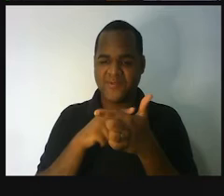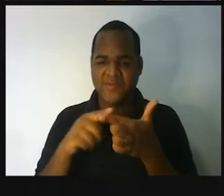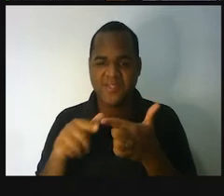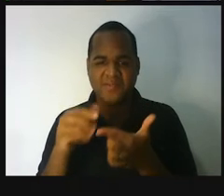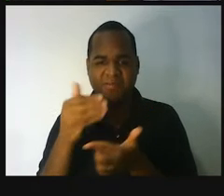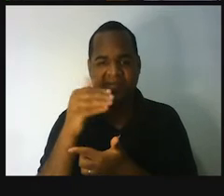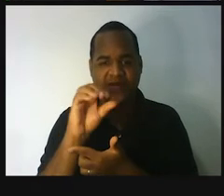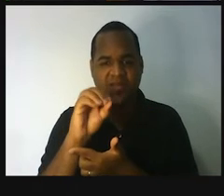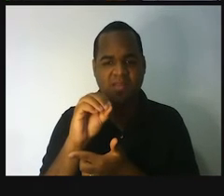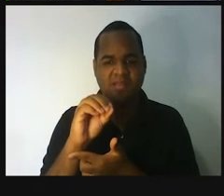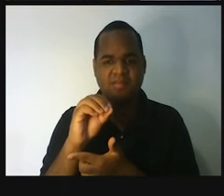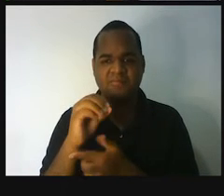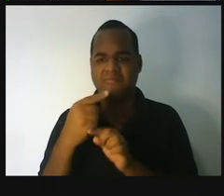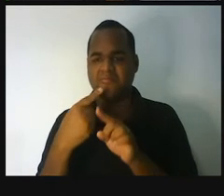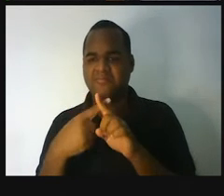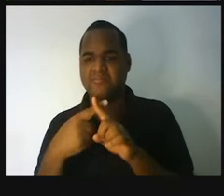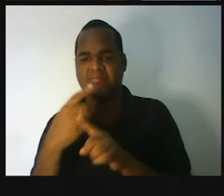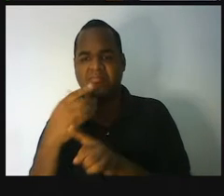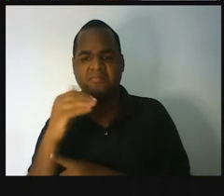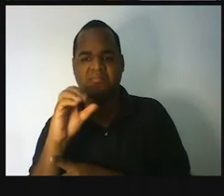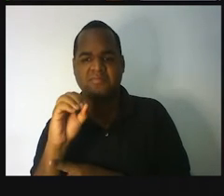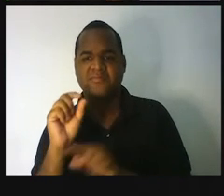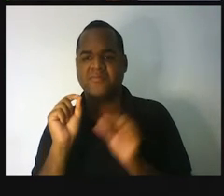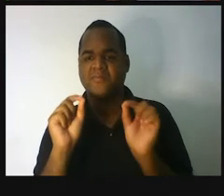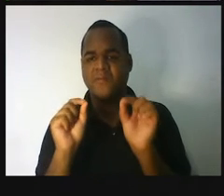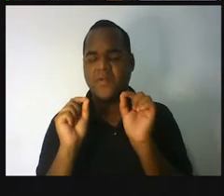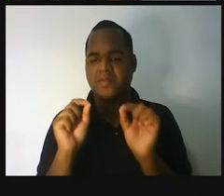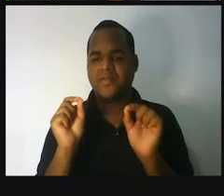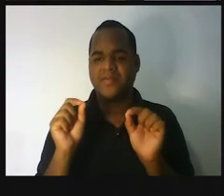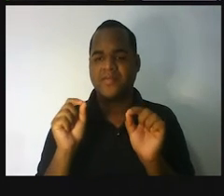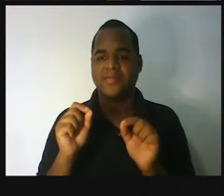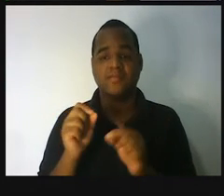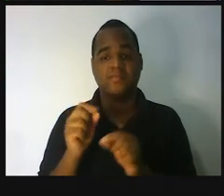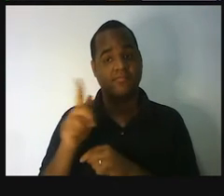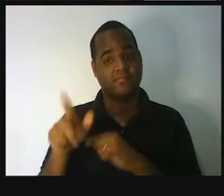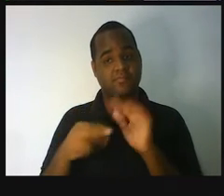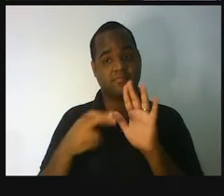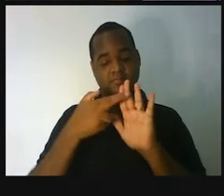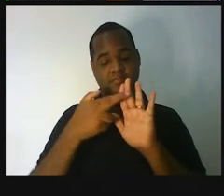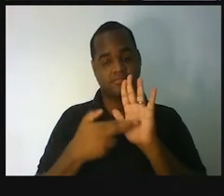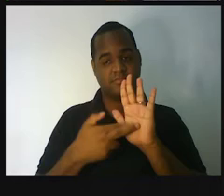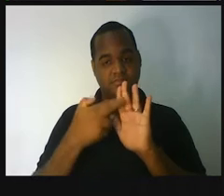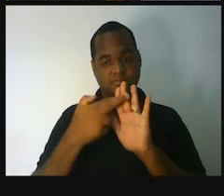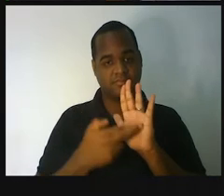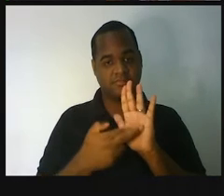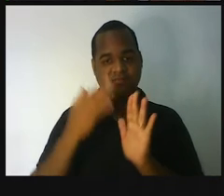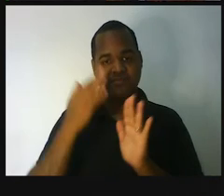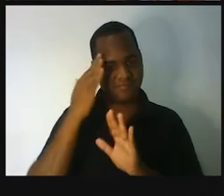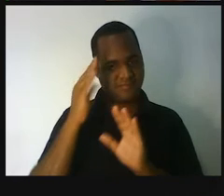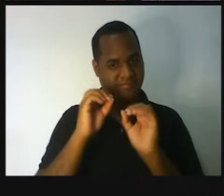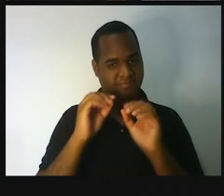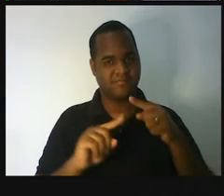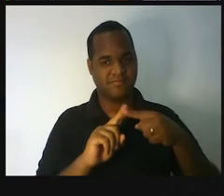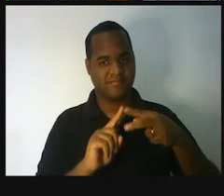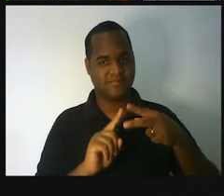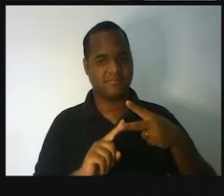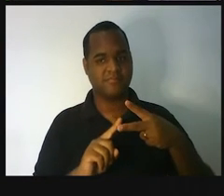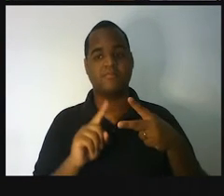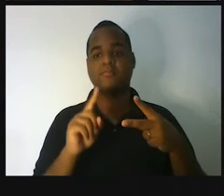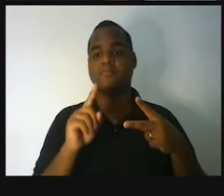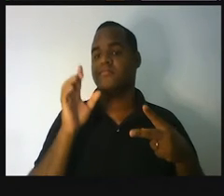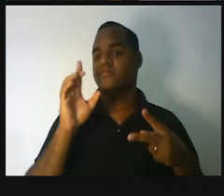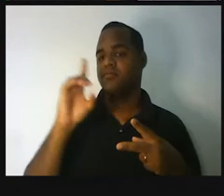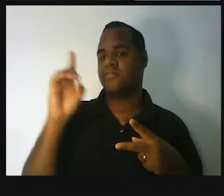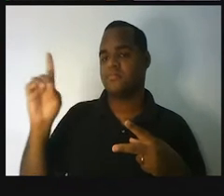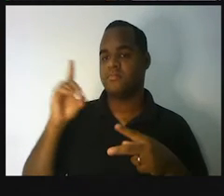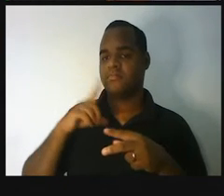Como assim, professor? Olha só. Duas regrinhas que a gente precisa entender. Para a direita, sempre